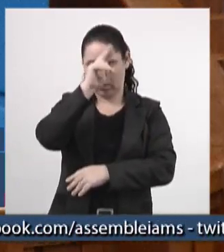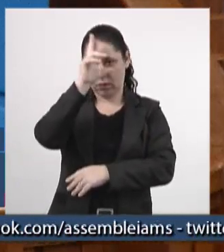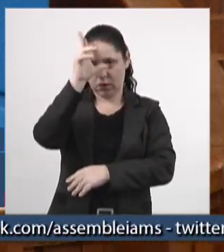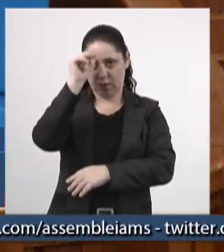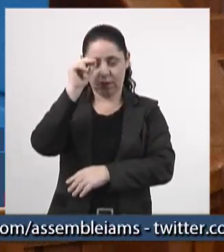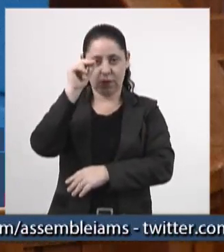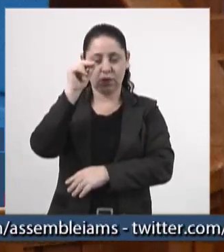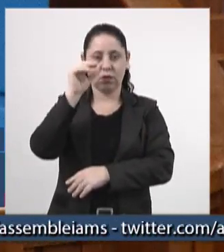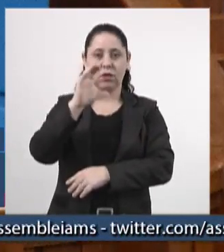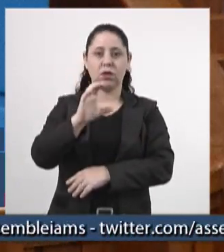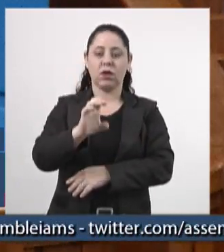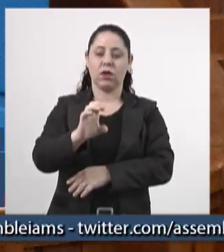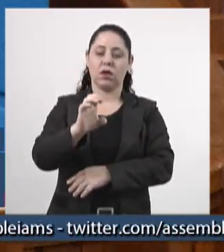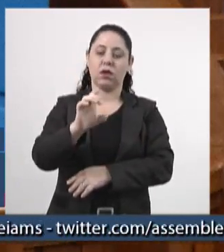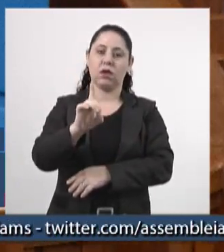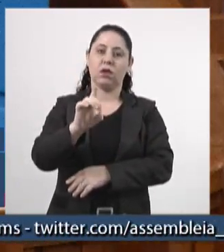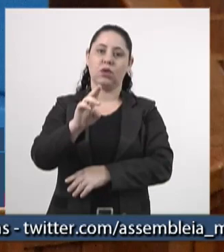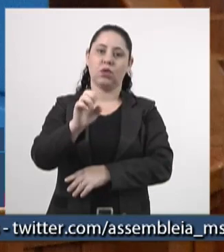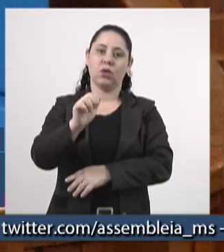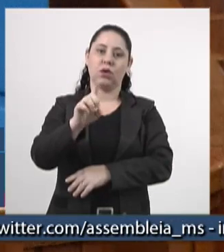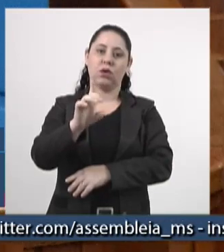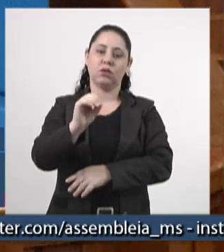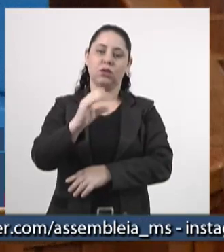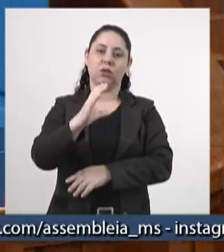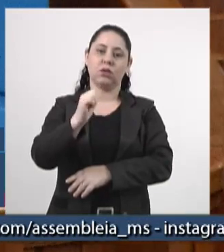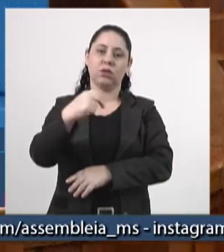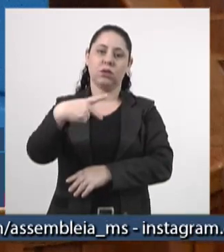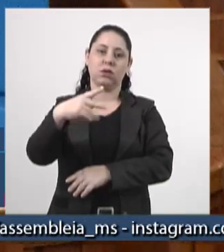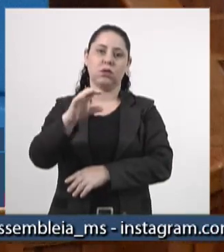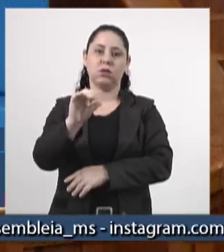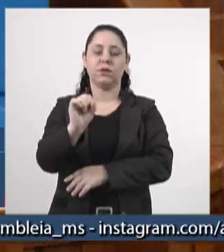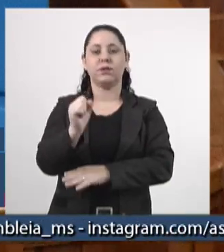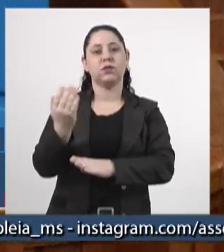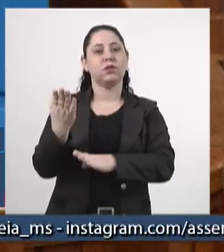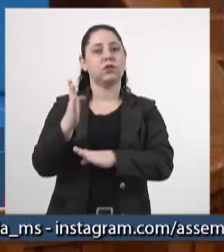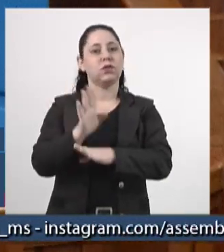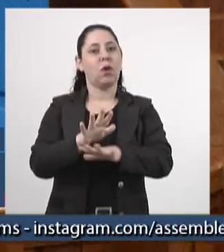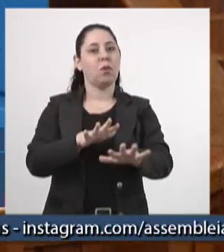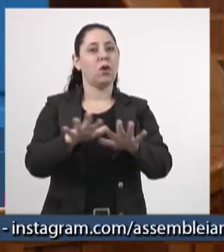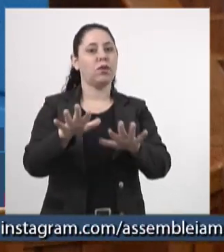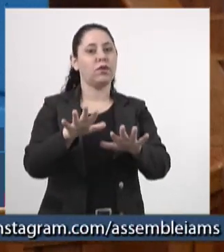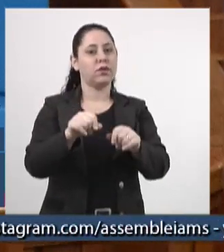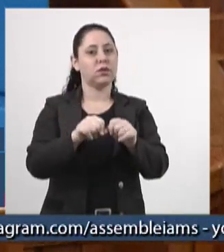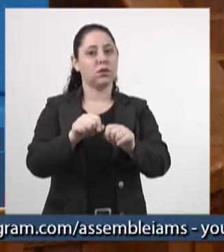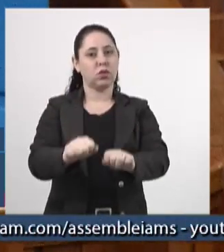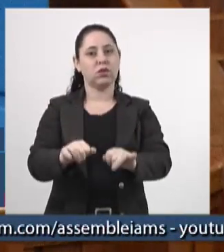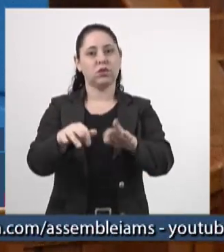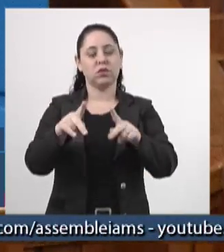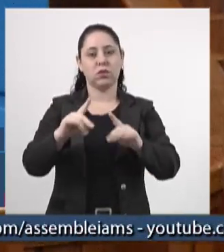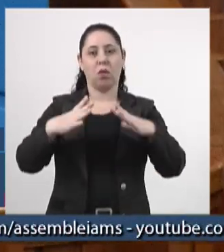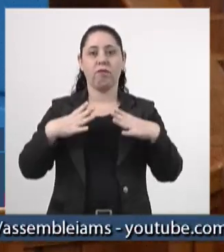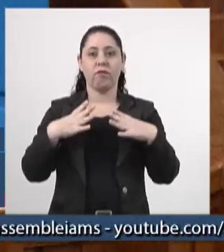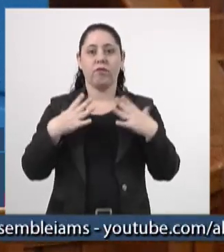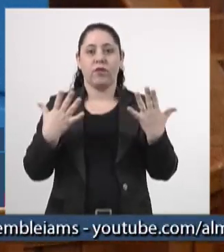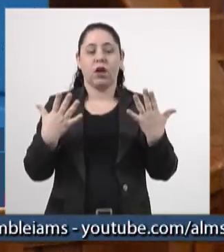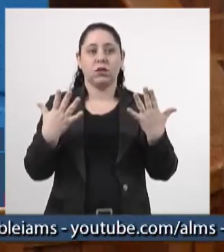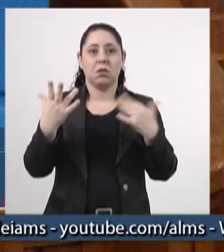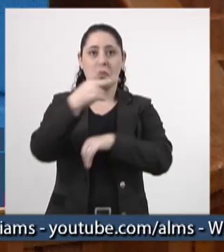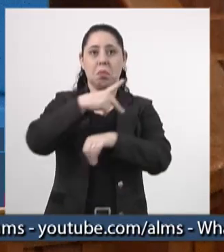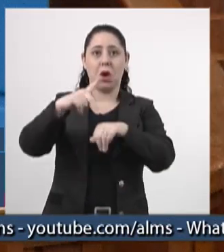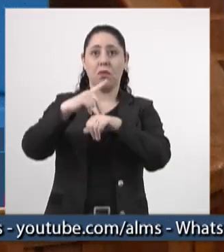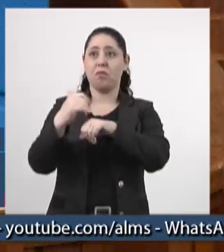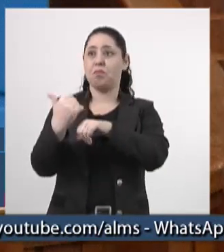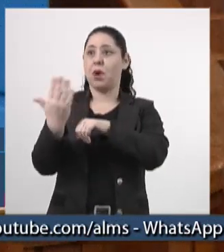Eduardo Campos, que ajudou nessa mobilização fazendo dessa audiência um evento internacional,